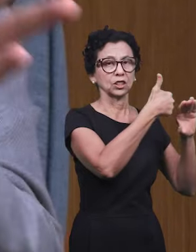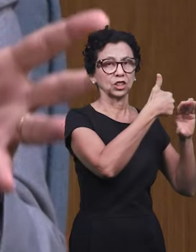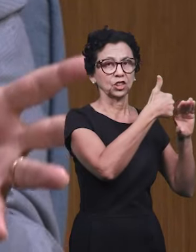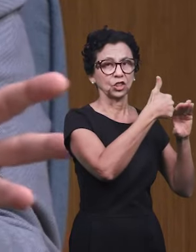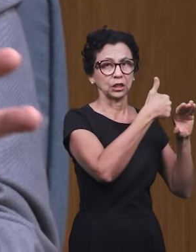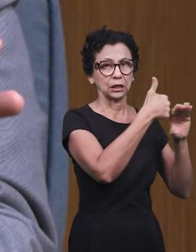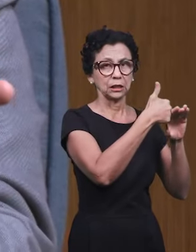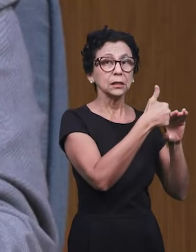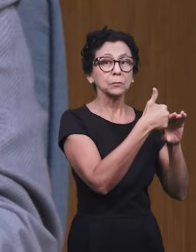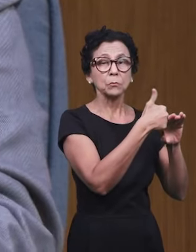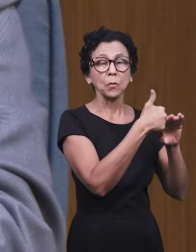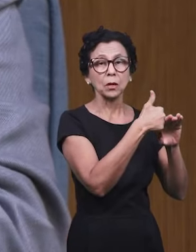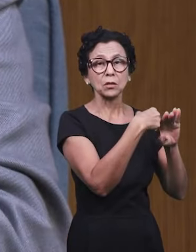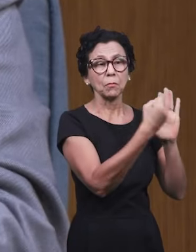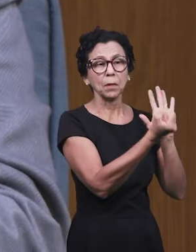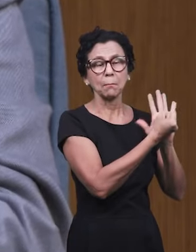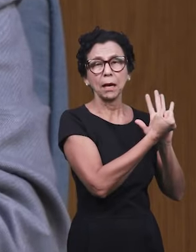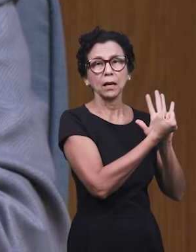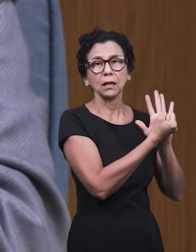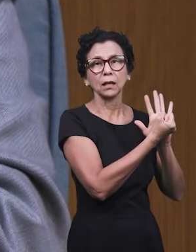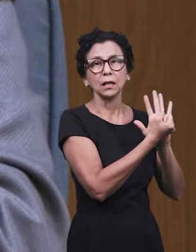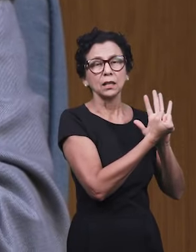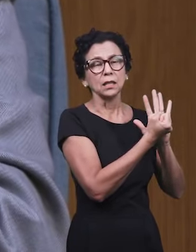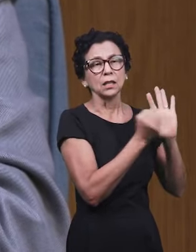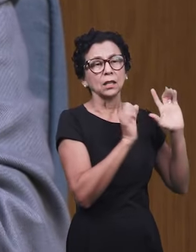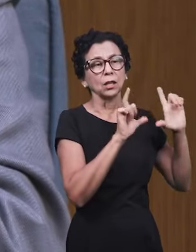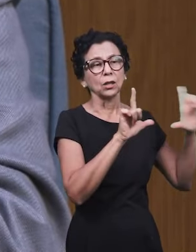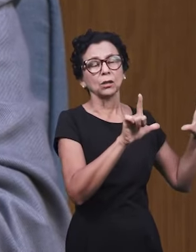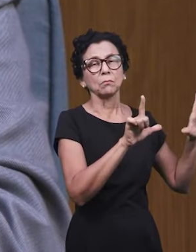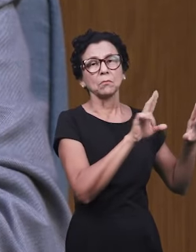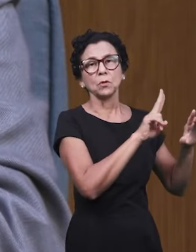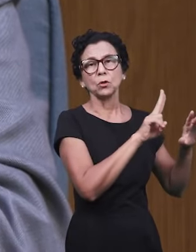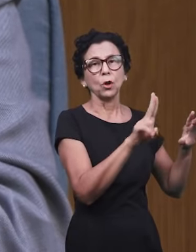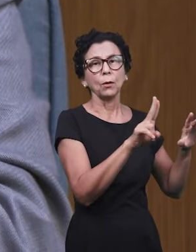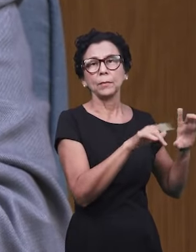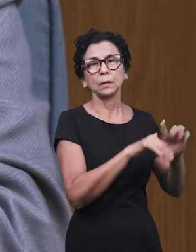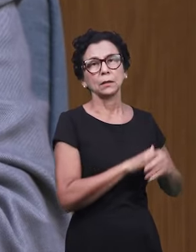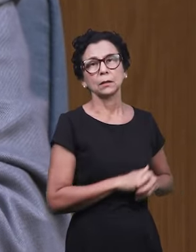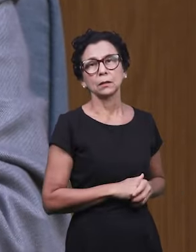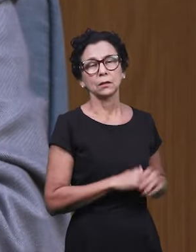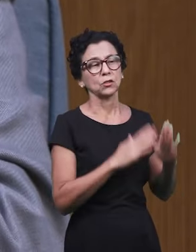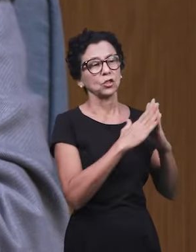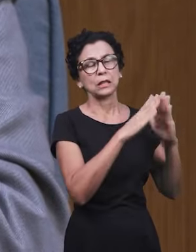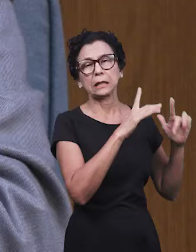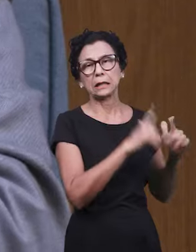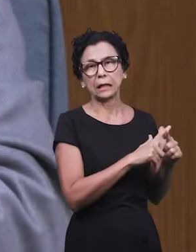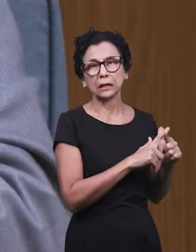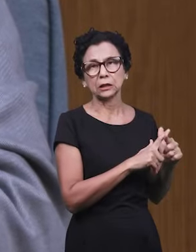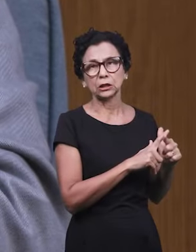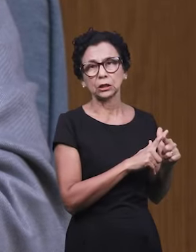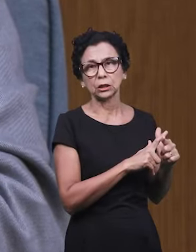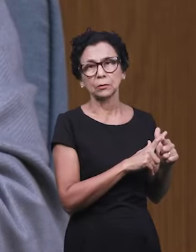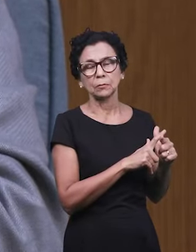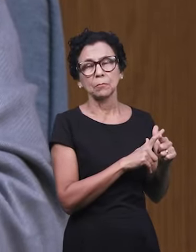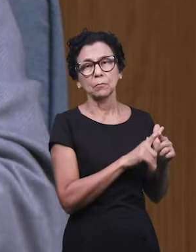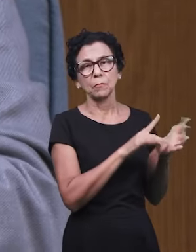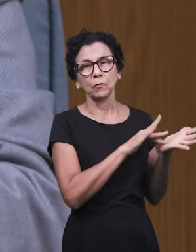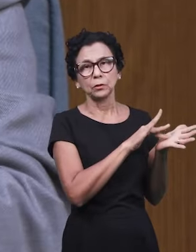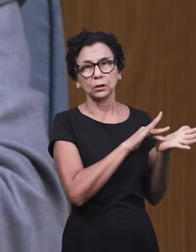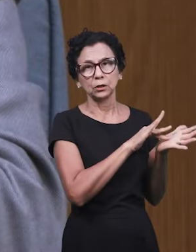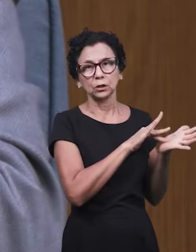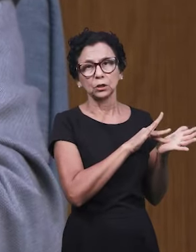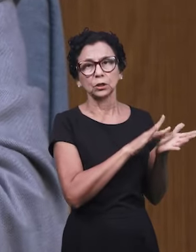não uma forma de vida, a Bíblia seria pregada sem ser o evangelho genuíno.